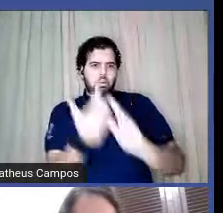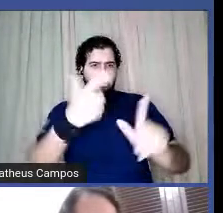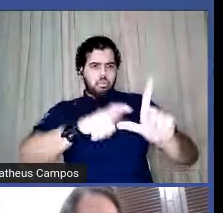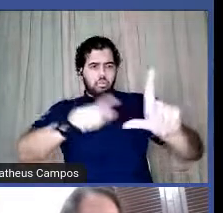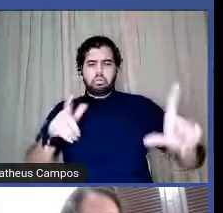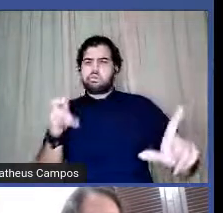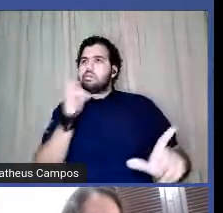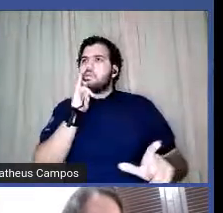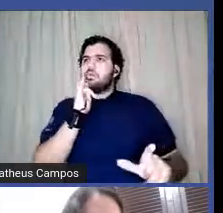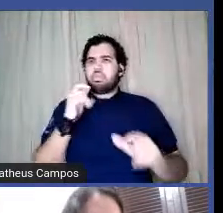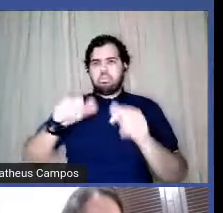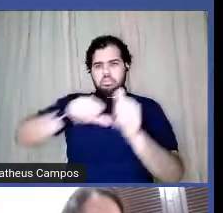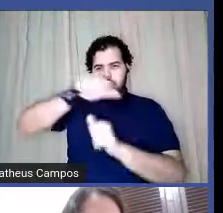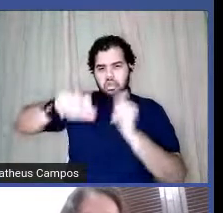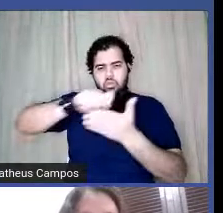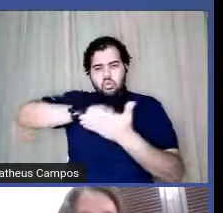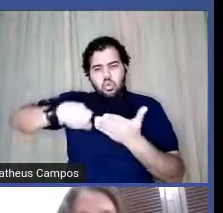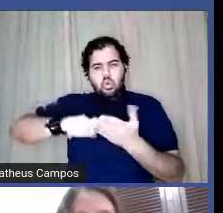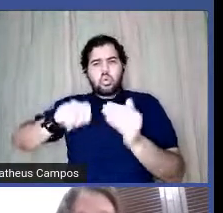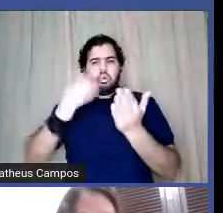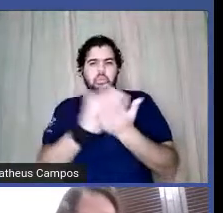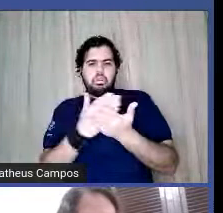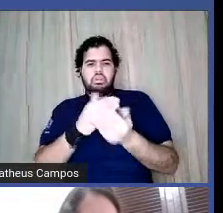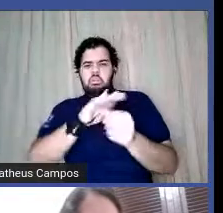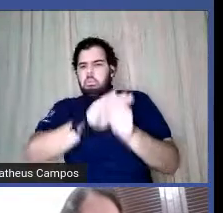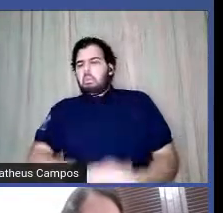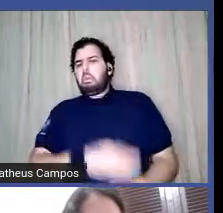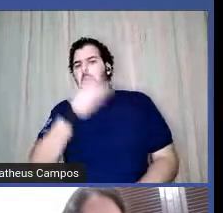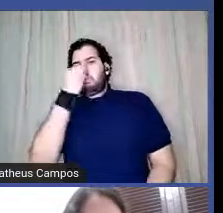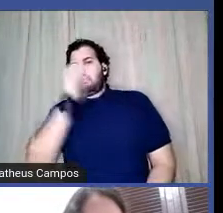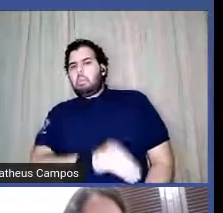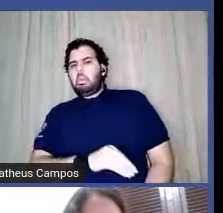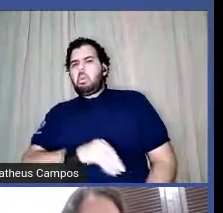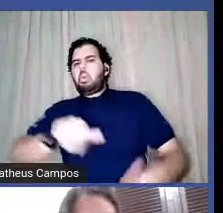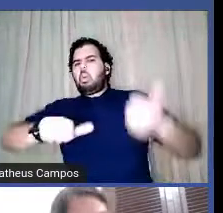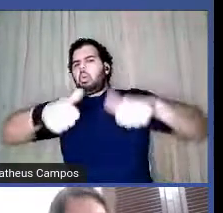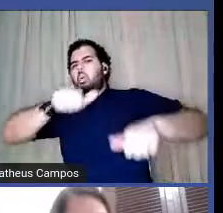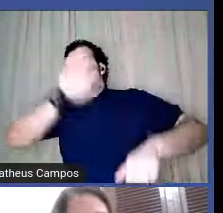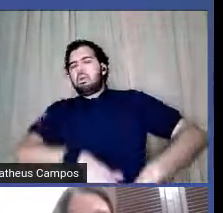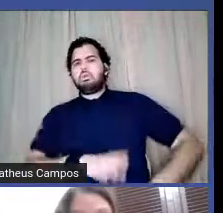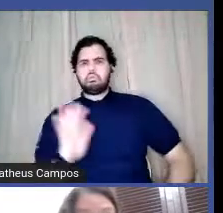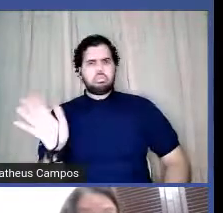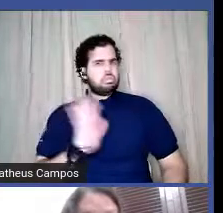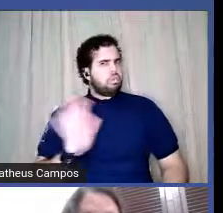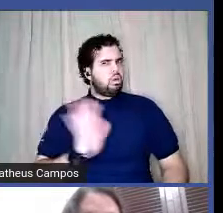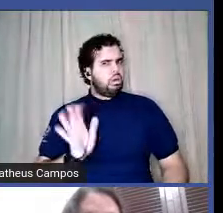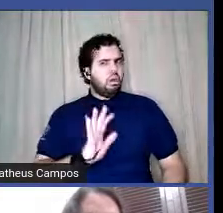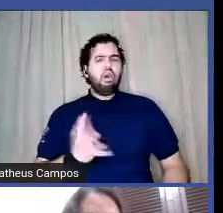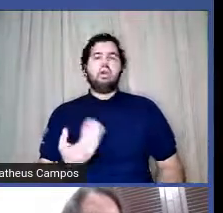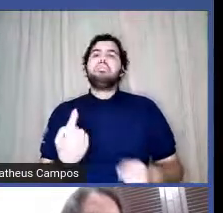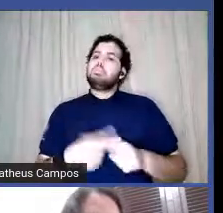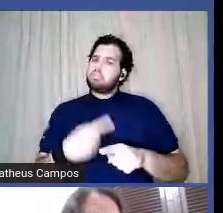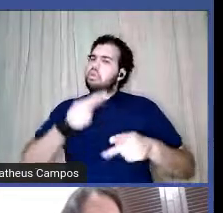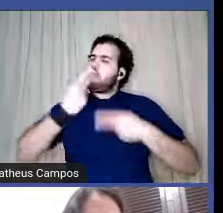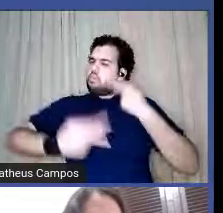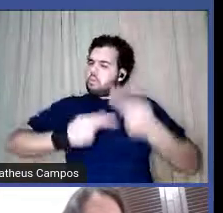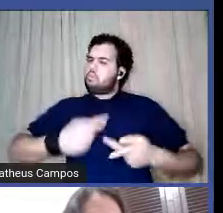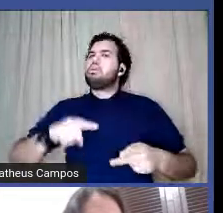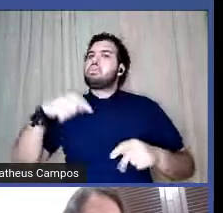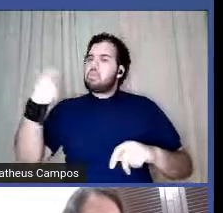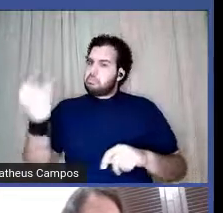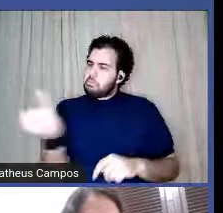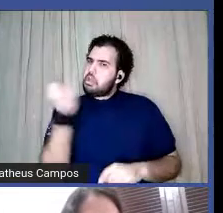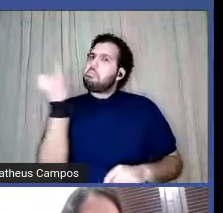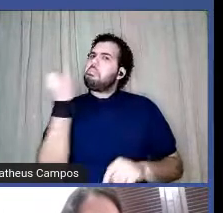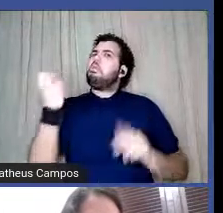escrita ou o livro menor ou de menos qualidade, né, mas eu vou falar, e é muito importante que tenha esse reconhecimento,